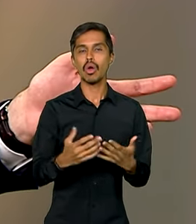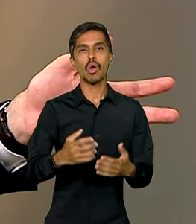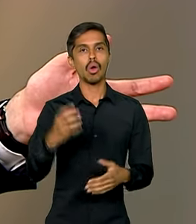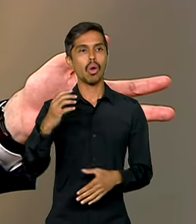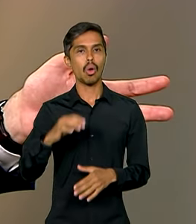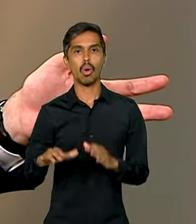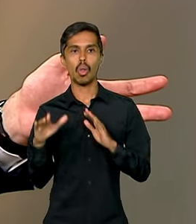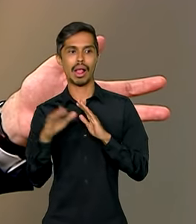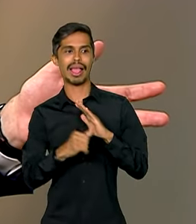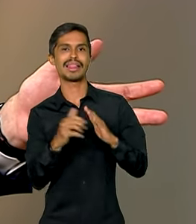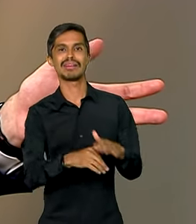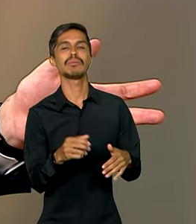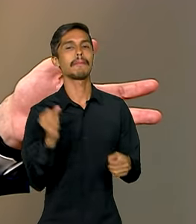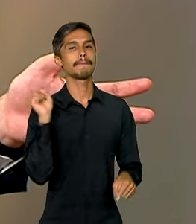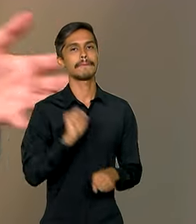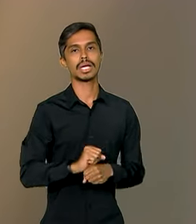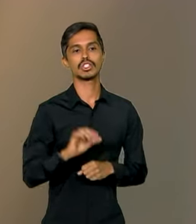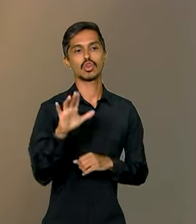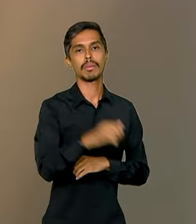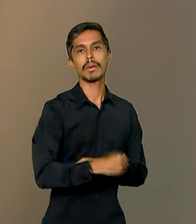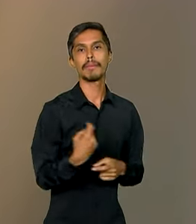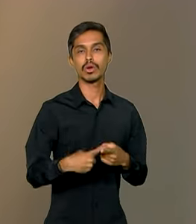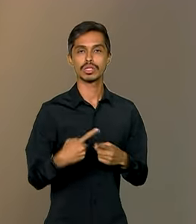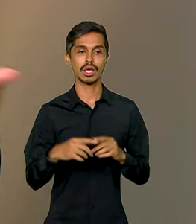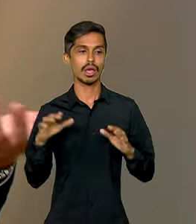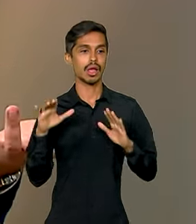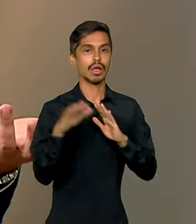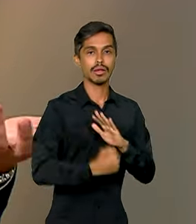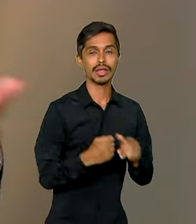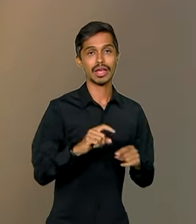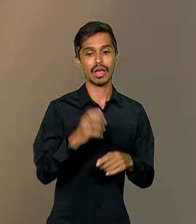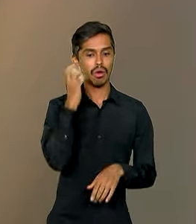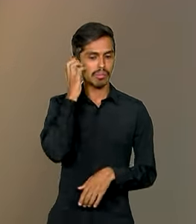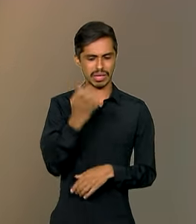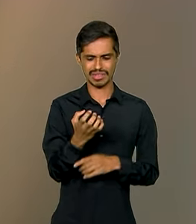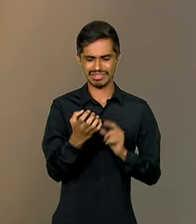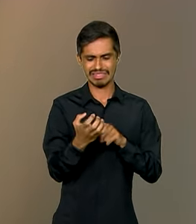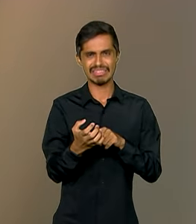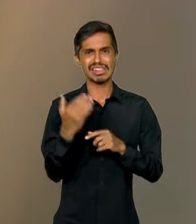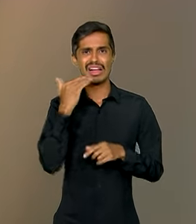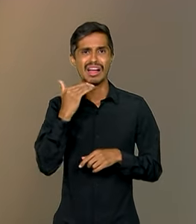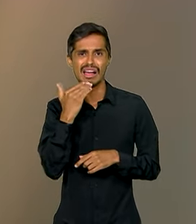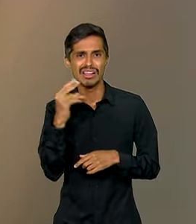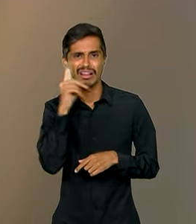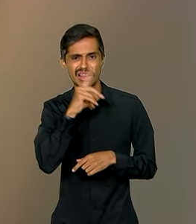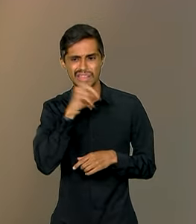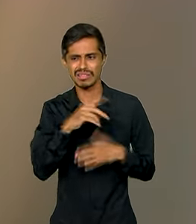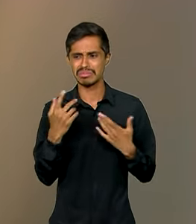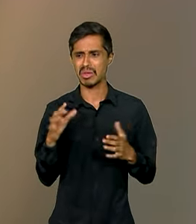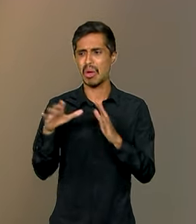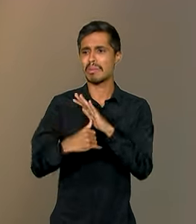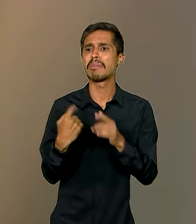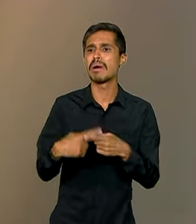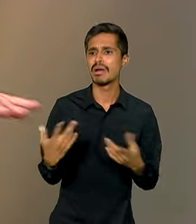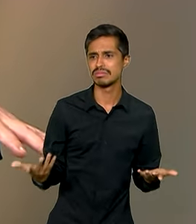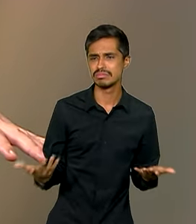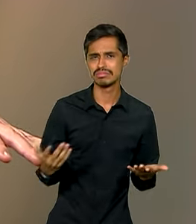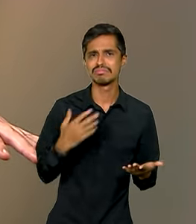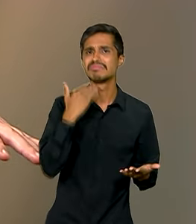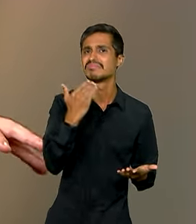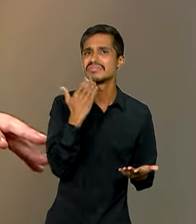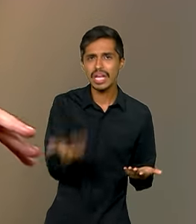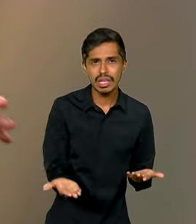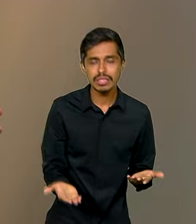parar de roubar o aparelho. Porque eles vão roubar. O aparelho vai parar de funcionar, vai perder o valor. Para que eles vão roubar? Então, se todo mundo